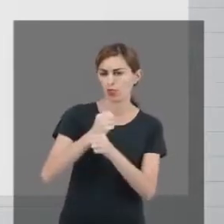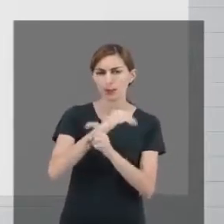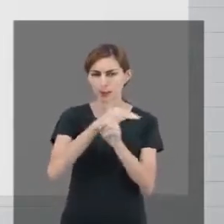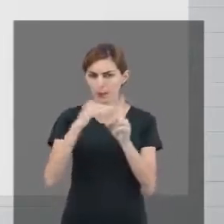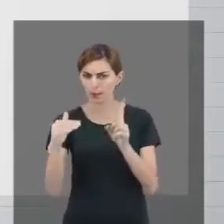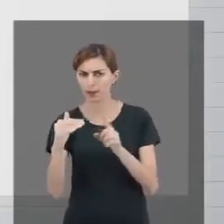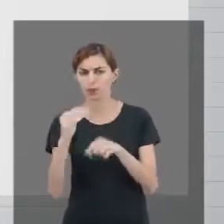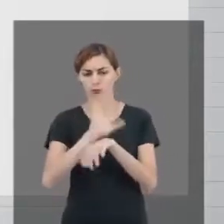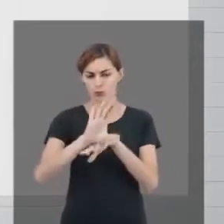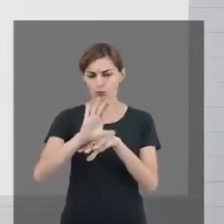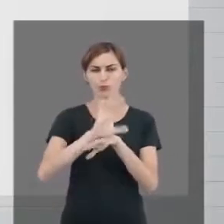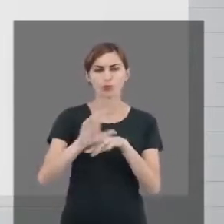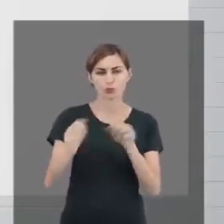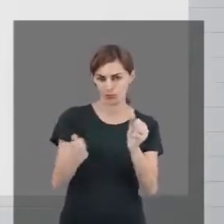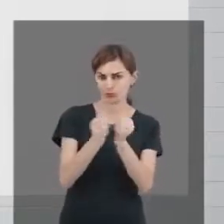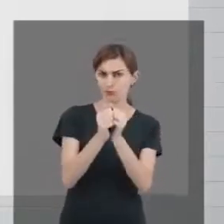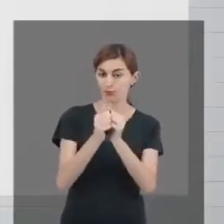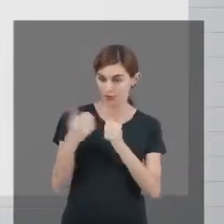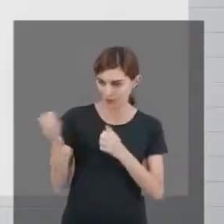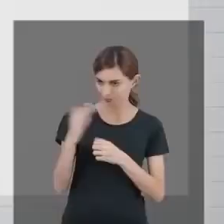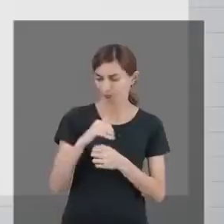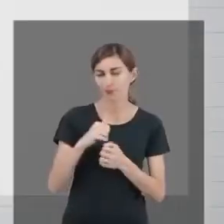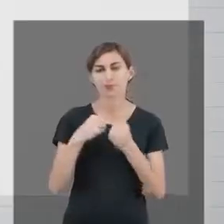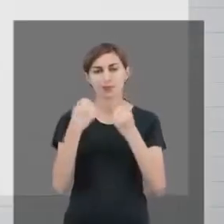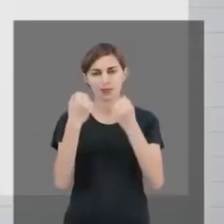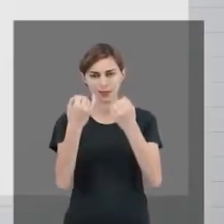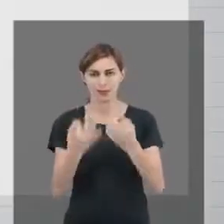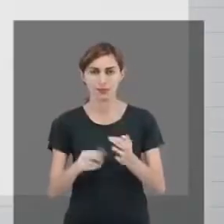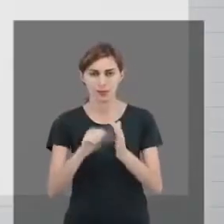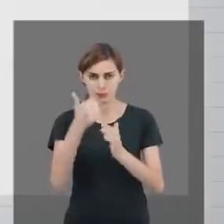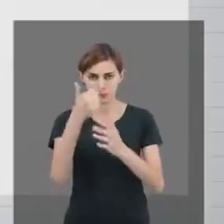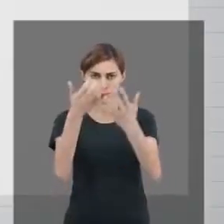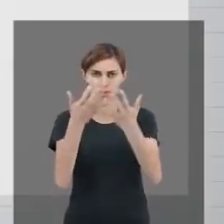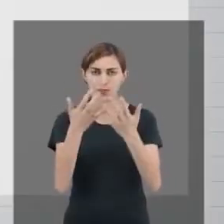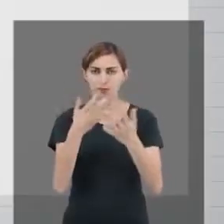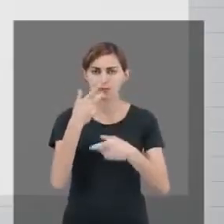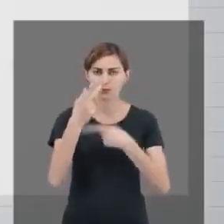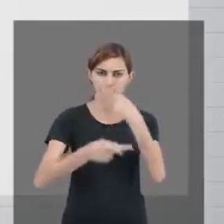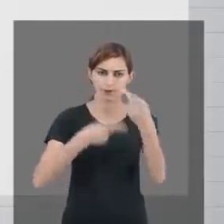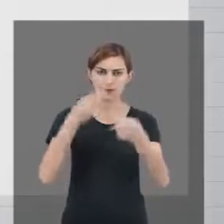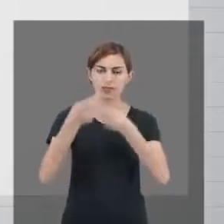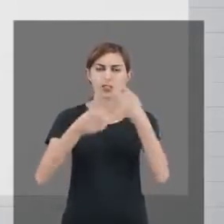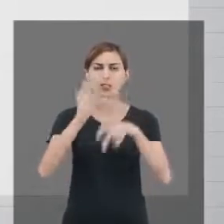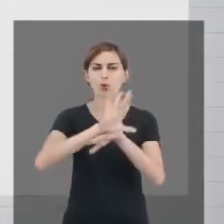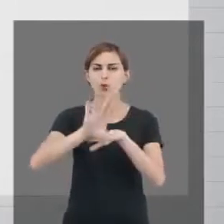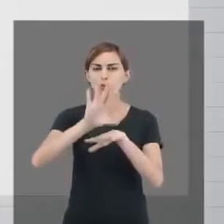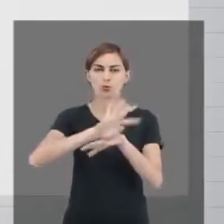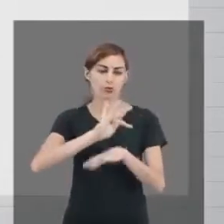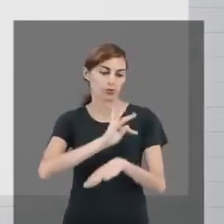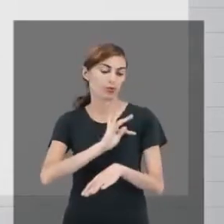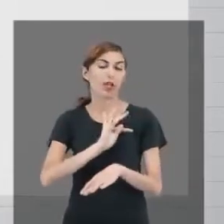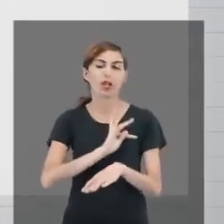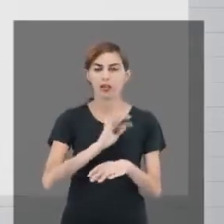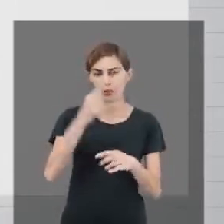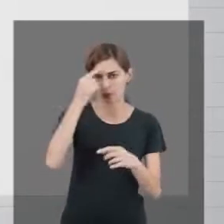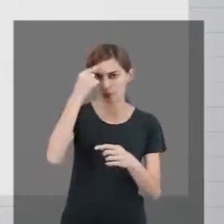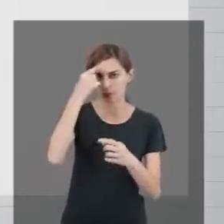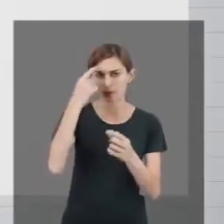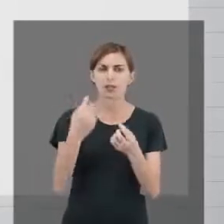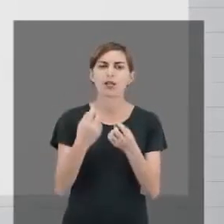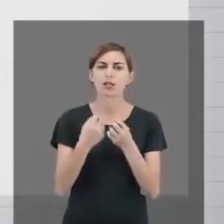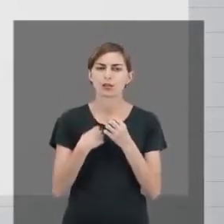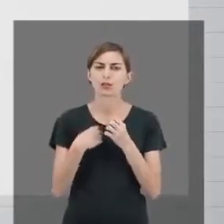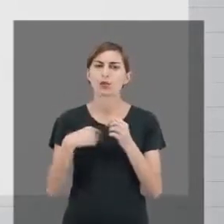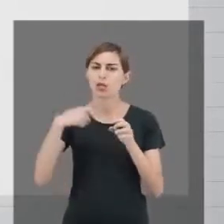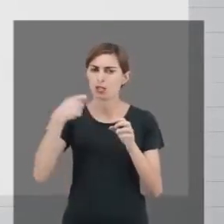aqui conosco. Então, vamos nessa caminhada? Em primeiro lugar, eu queria falar que os nossos cursos técnicos são pensados de